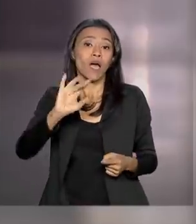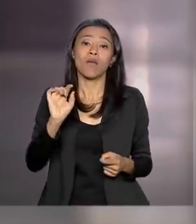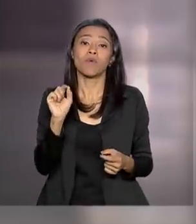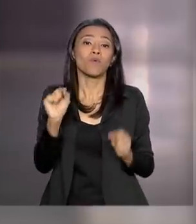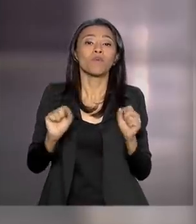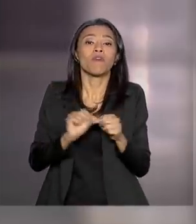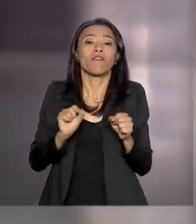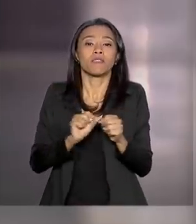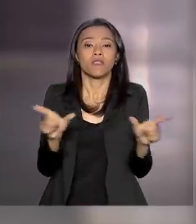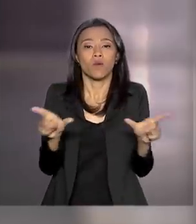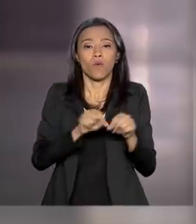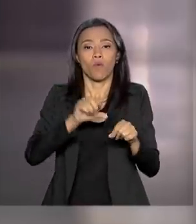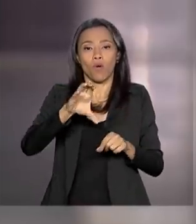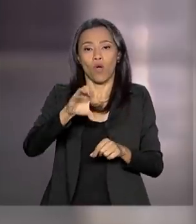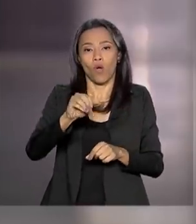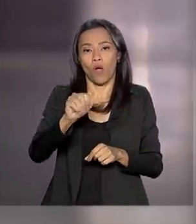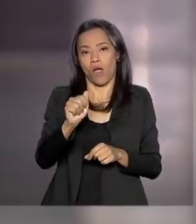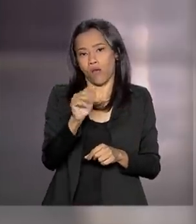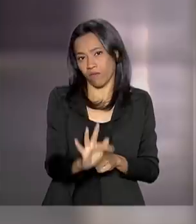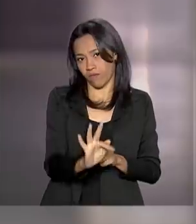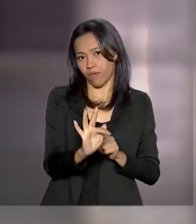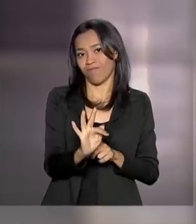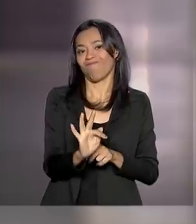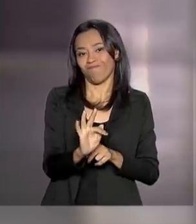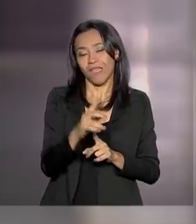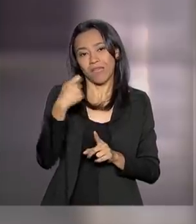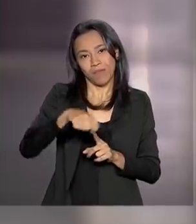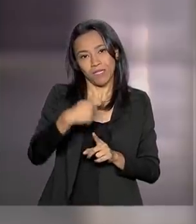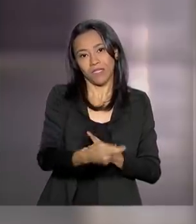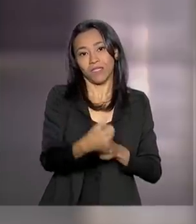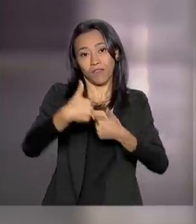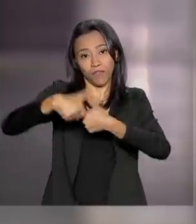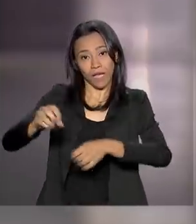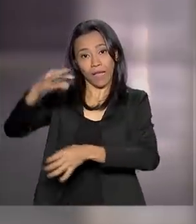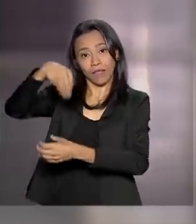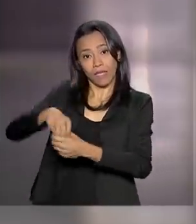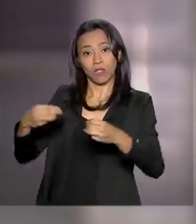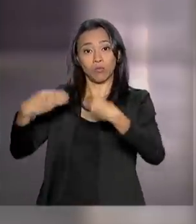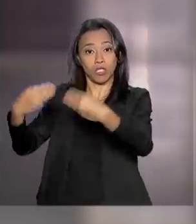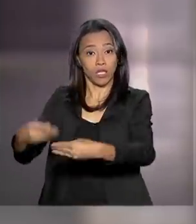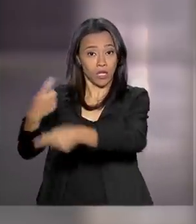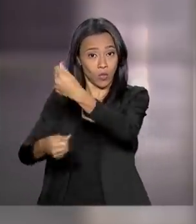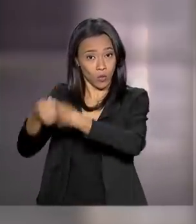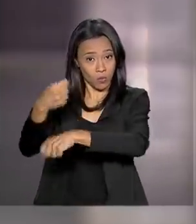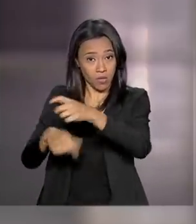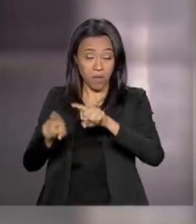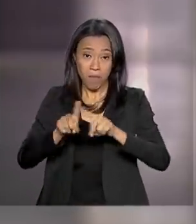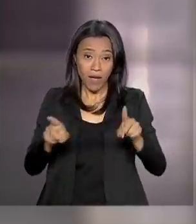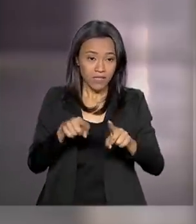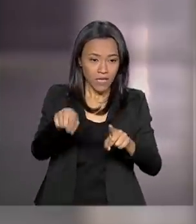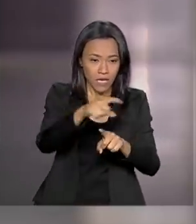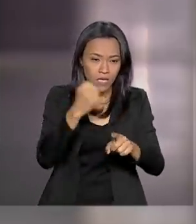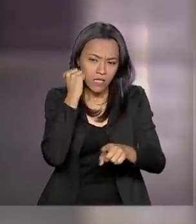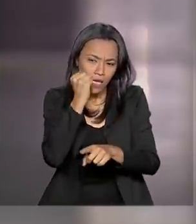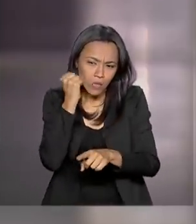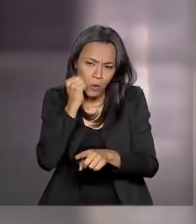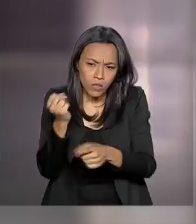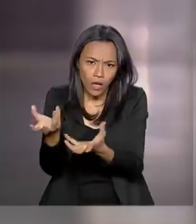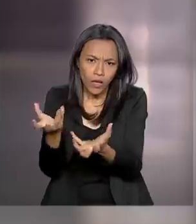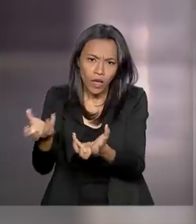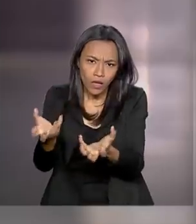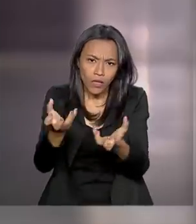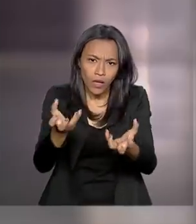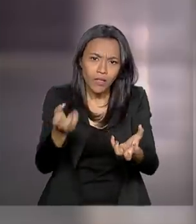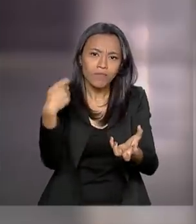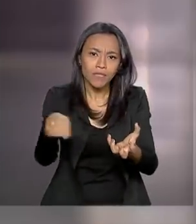Financeiras. Os deputados decidiram que tem que ficar com o Ministério da Economia, mas cresce entre os senadores a ideia de que esse